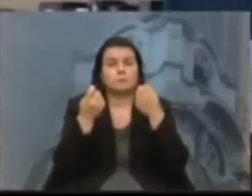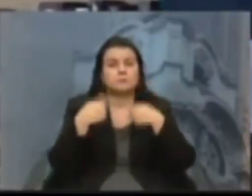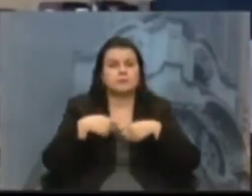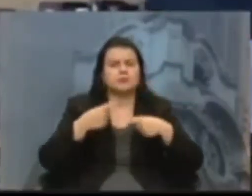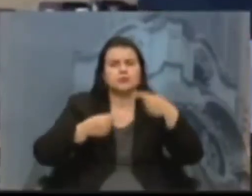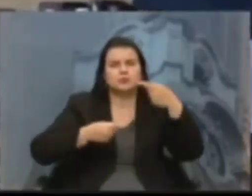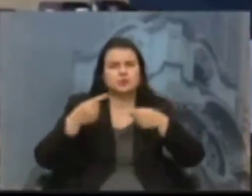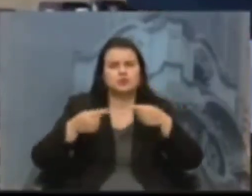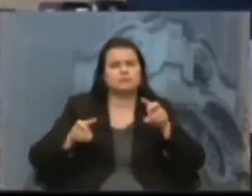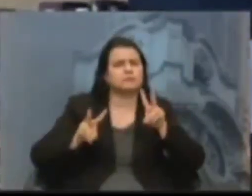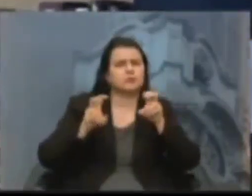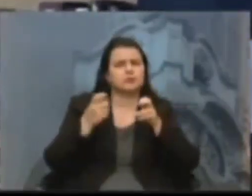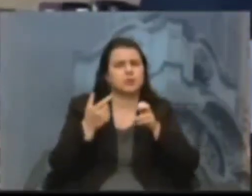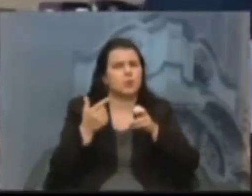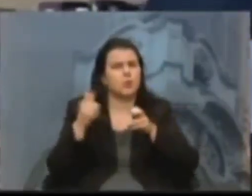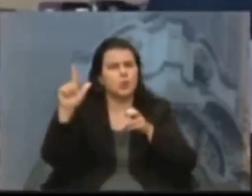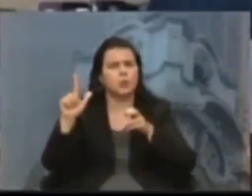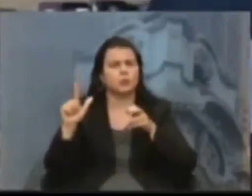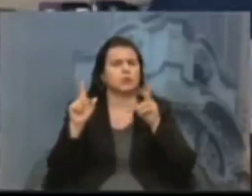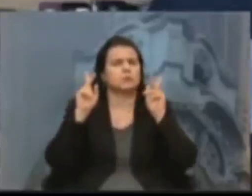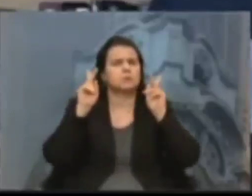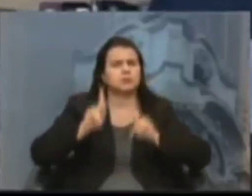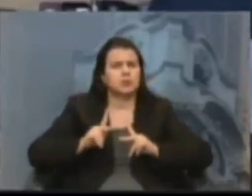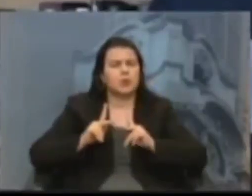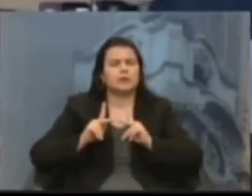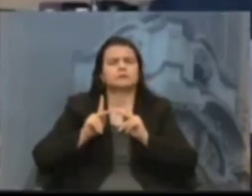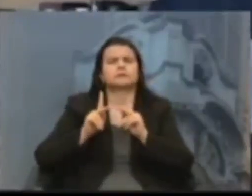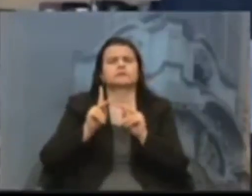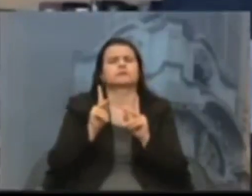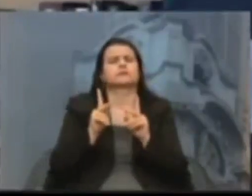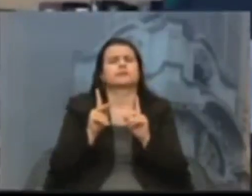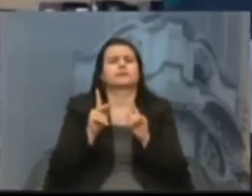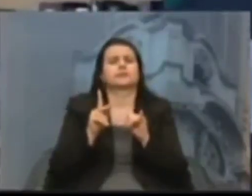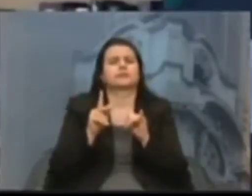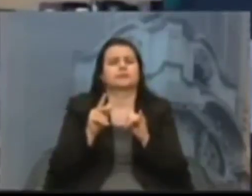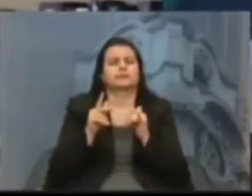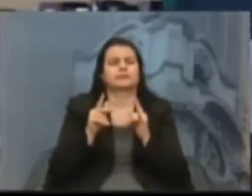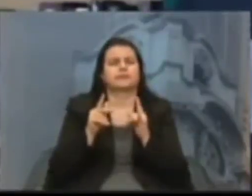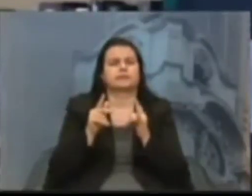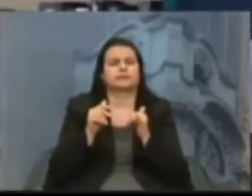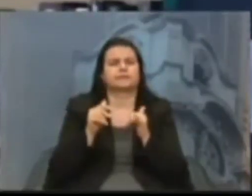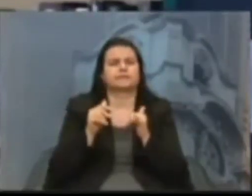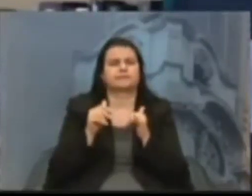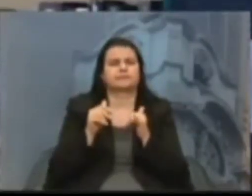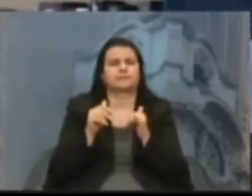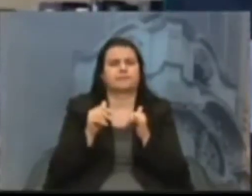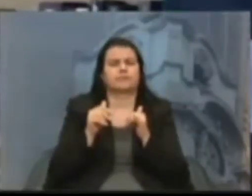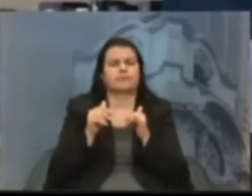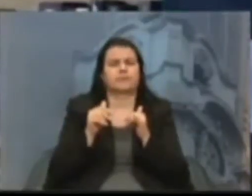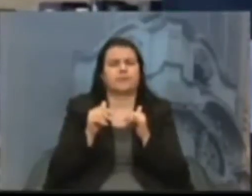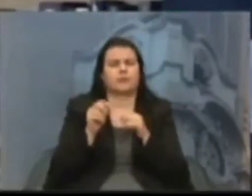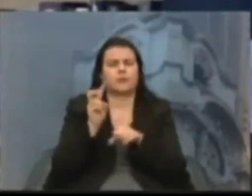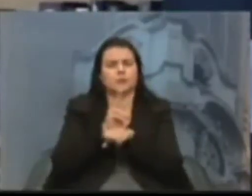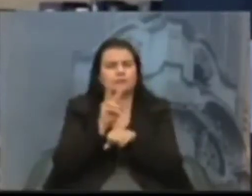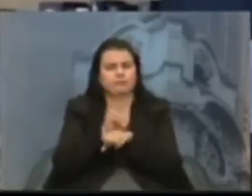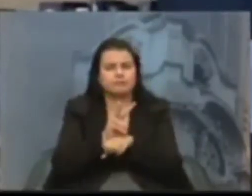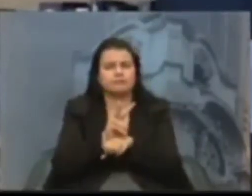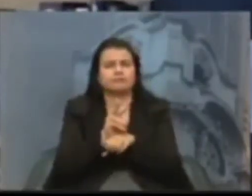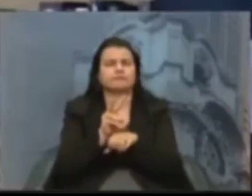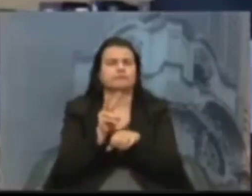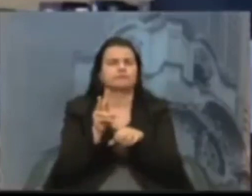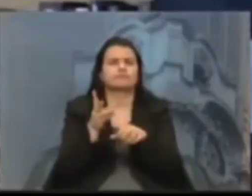vegetarianismo, a pauta vegana, e que realmente avance no combate aos maus-tratos